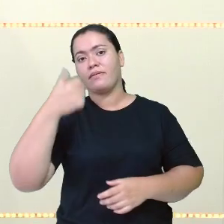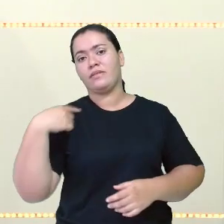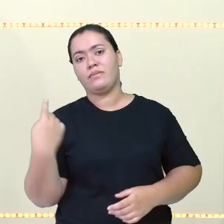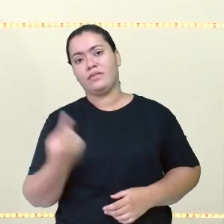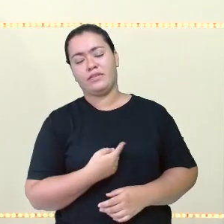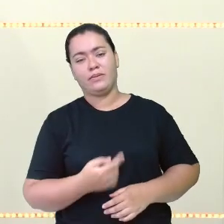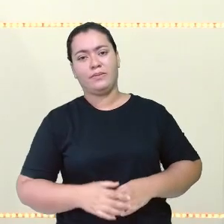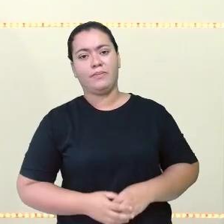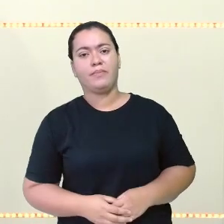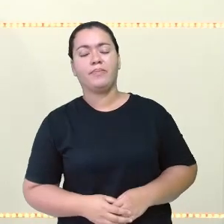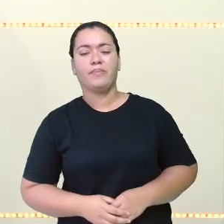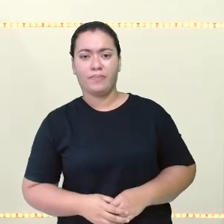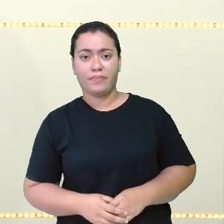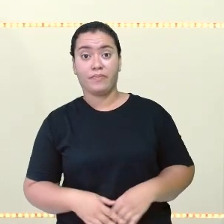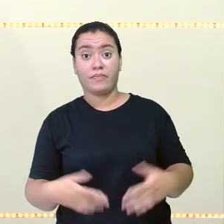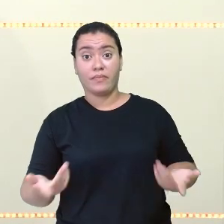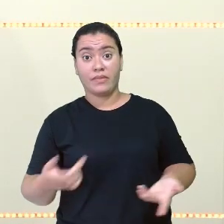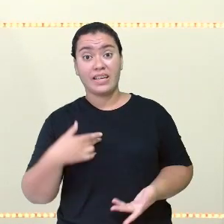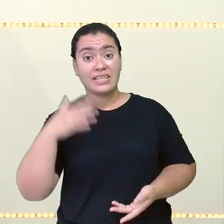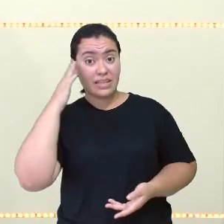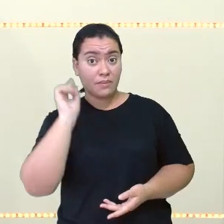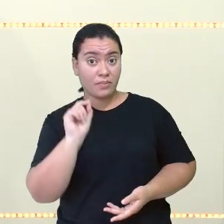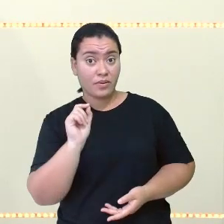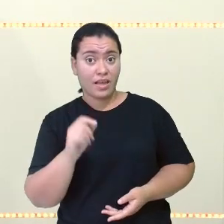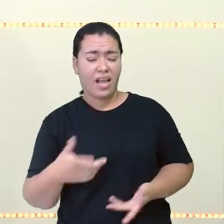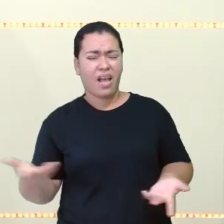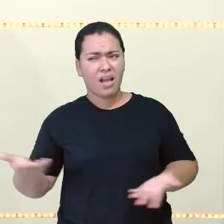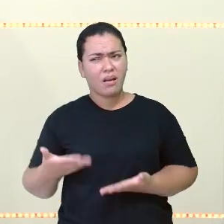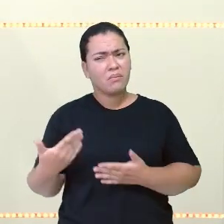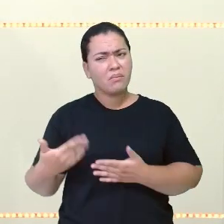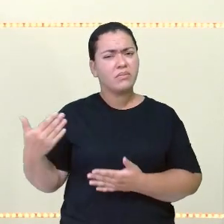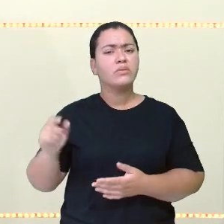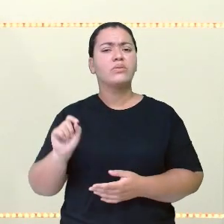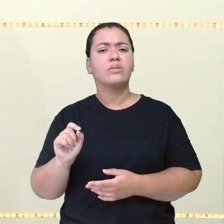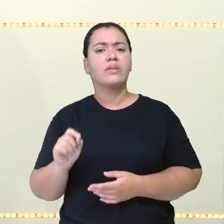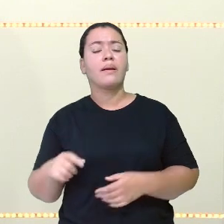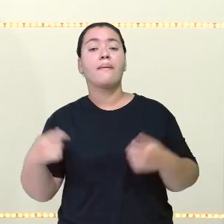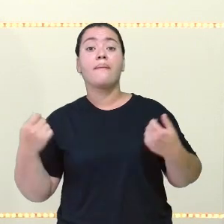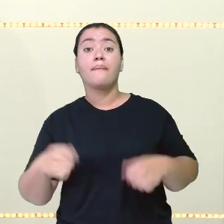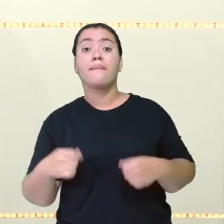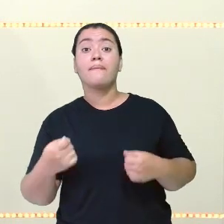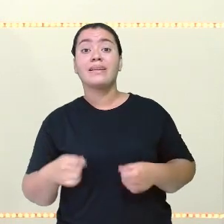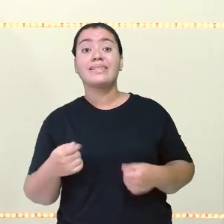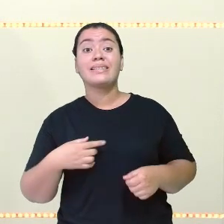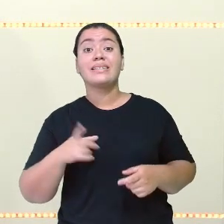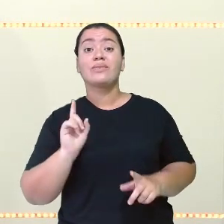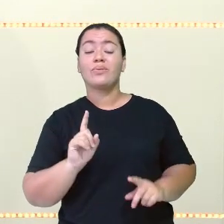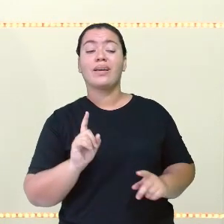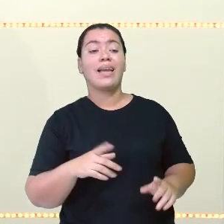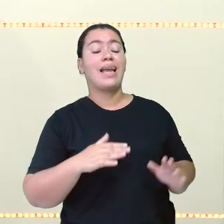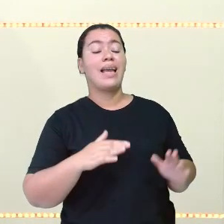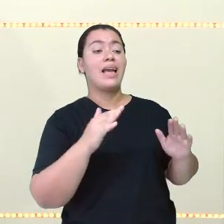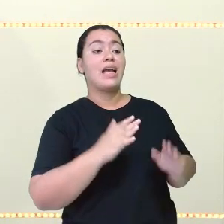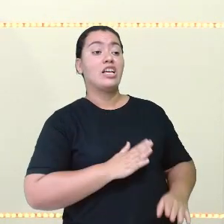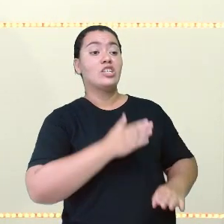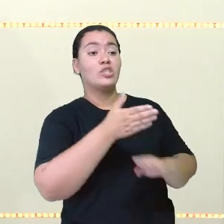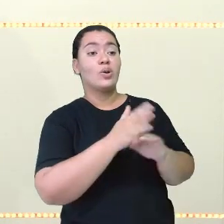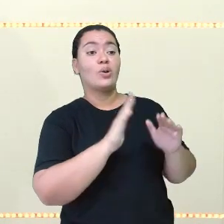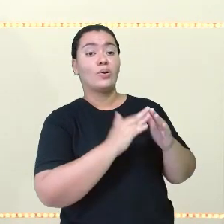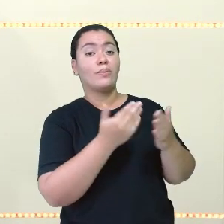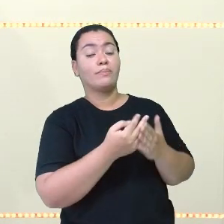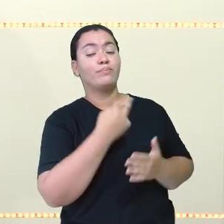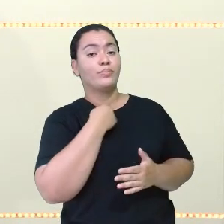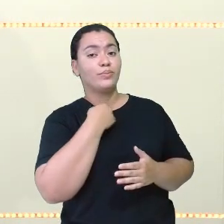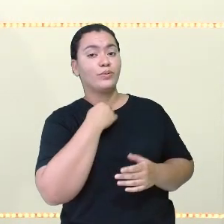E a gente sabe disso porque, recentemente, nós precisamos nos ausentar das salas de aulas presenciais e o que foi